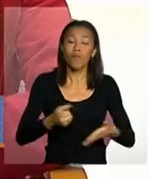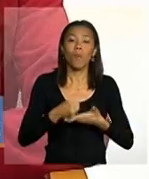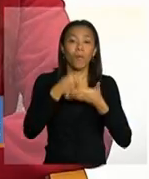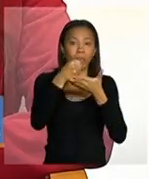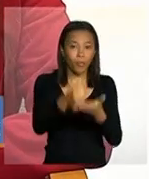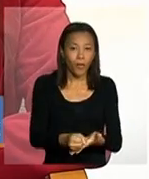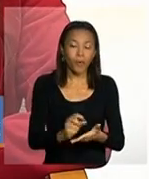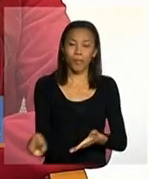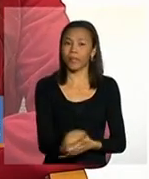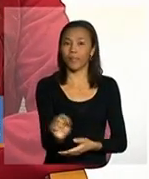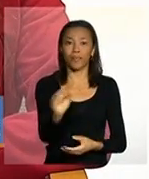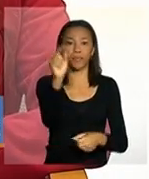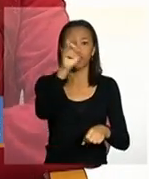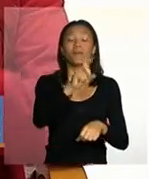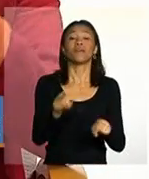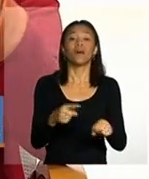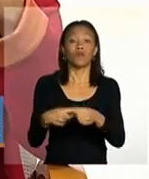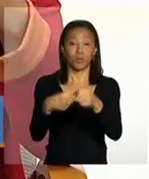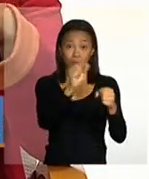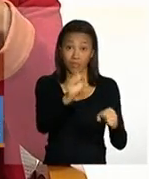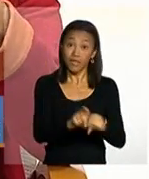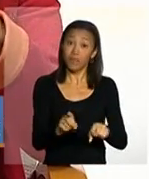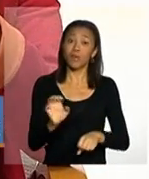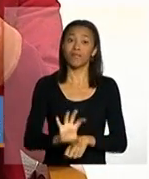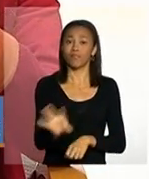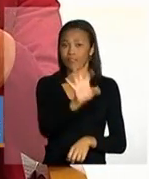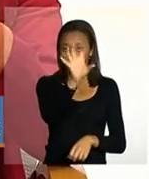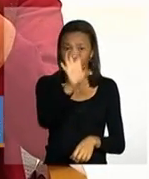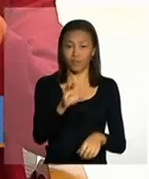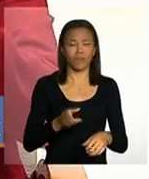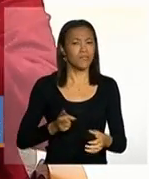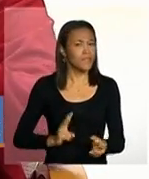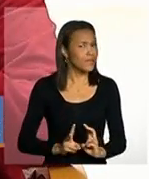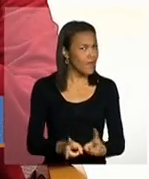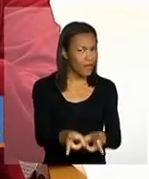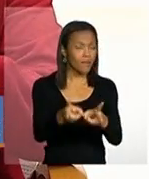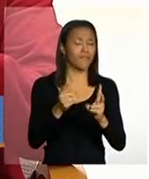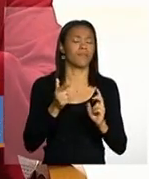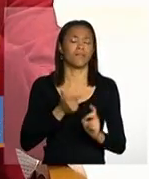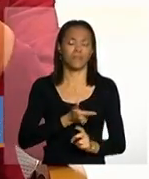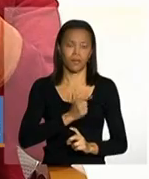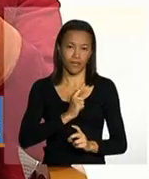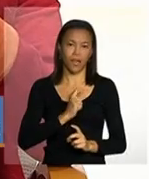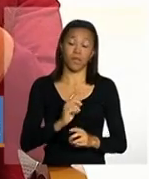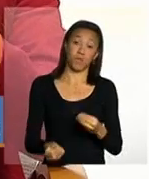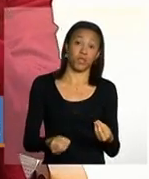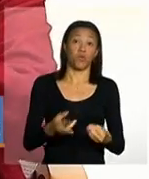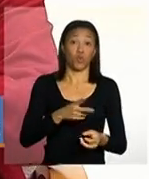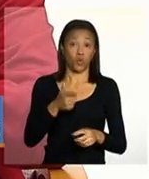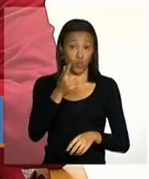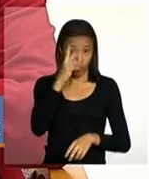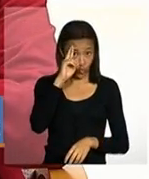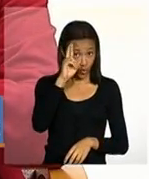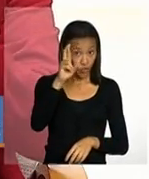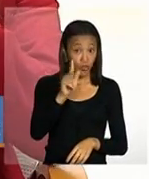âmbito dos municípios e dos estados então periodicamente tem a parte que os gestores municipais eles enxergam do SICOM e a